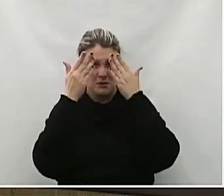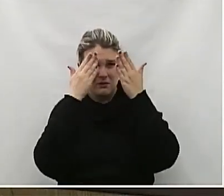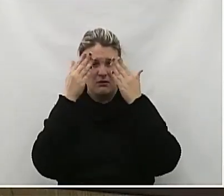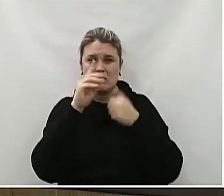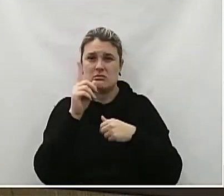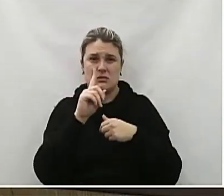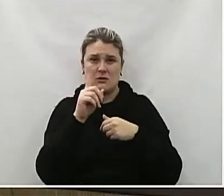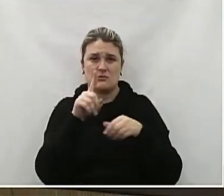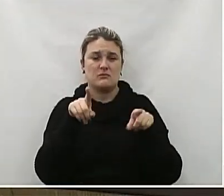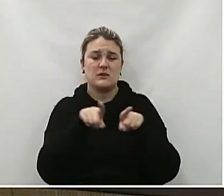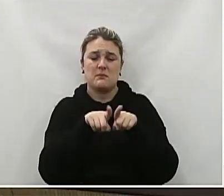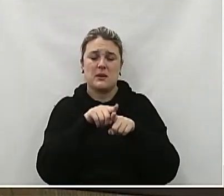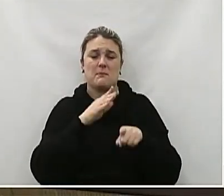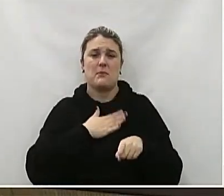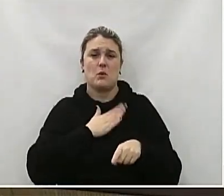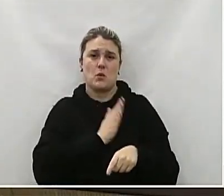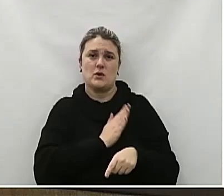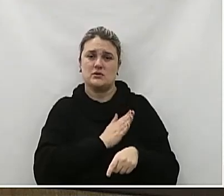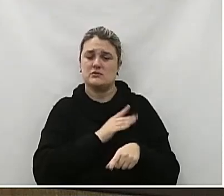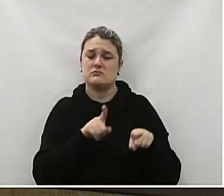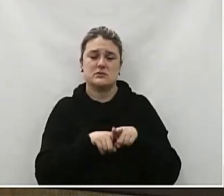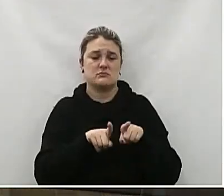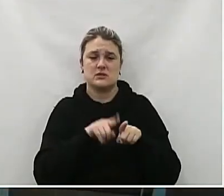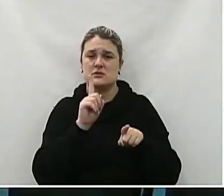É isso Obrigado